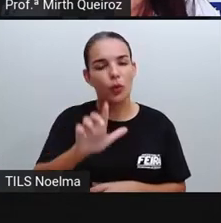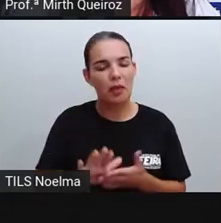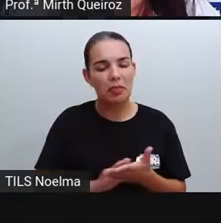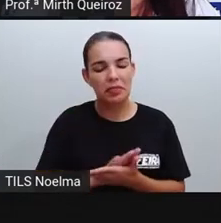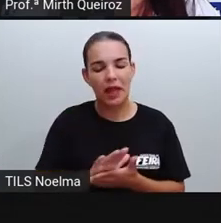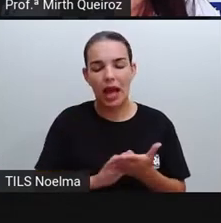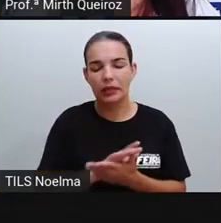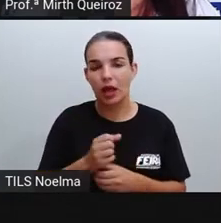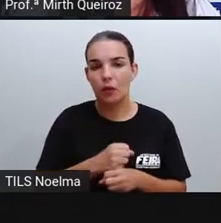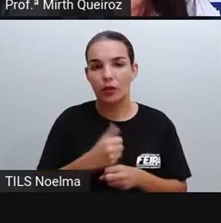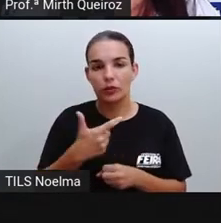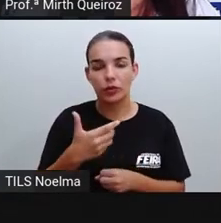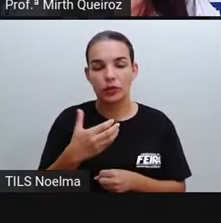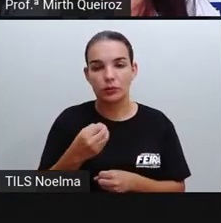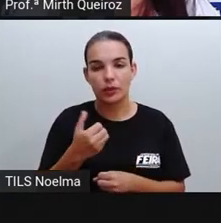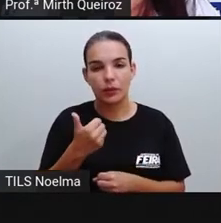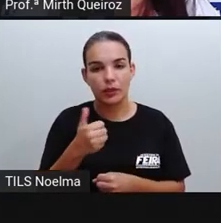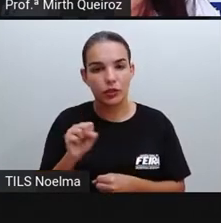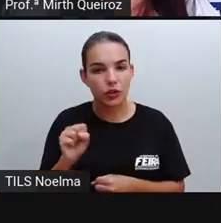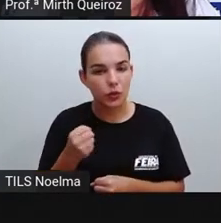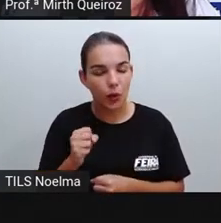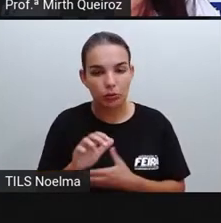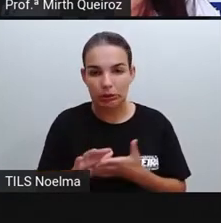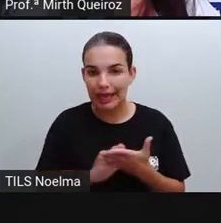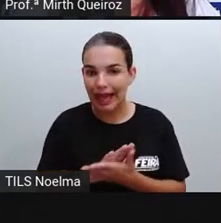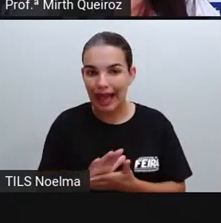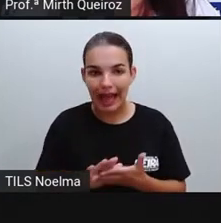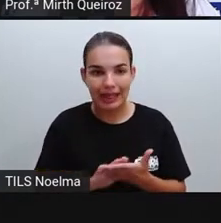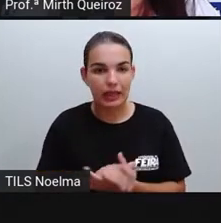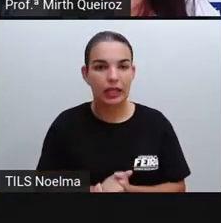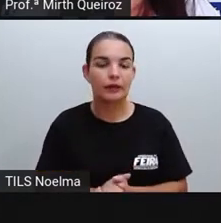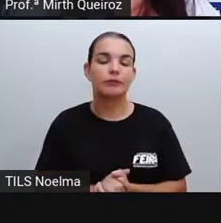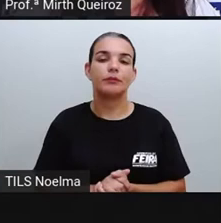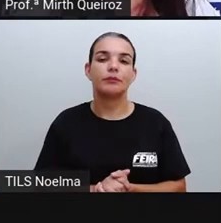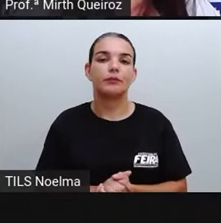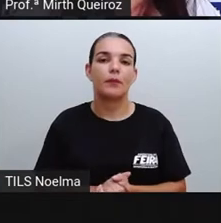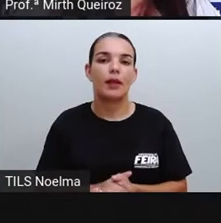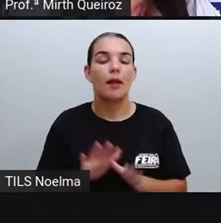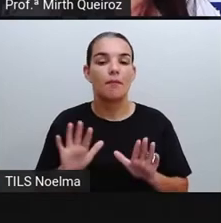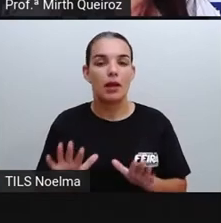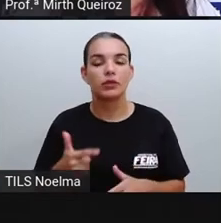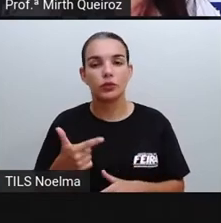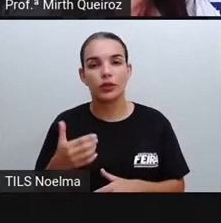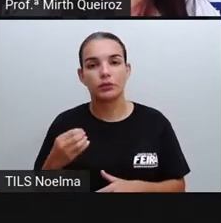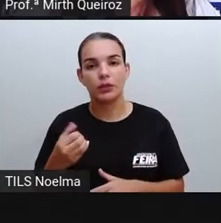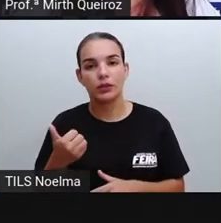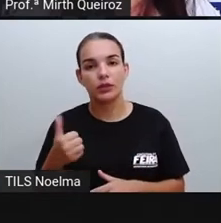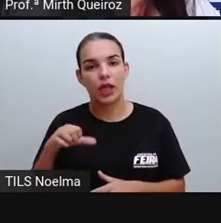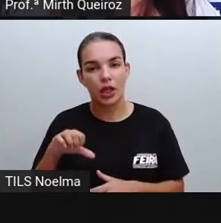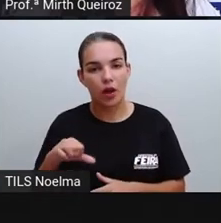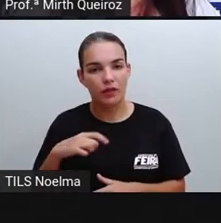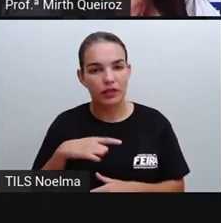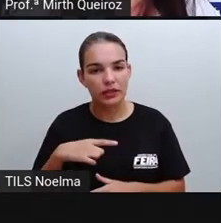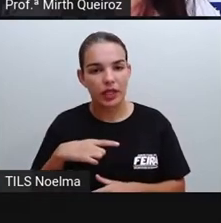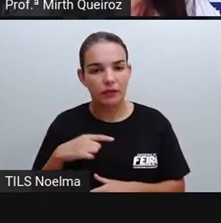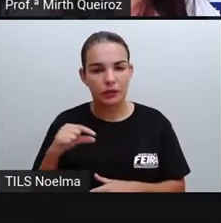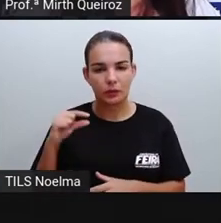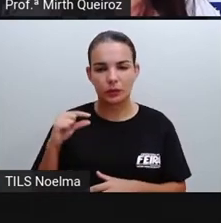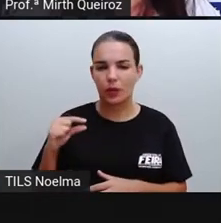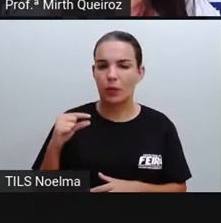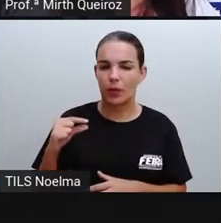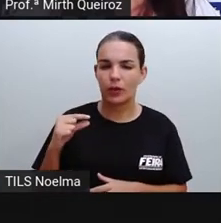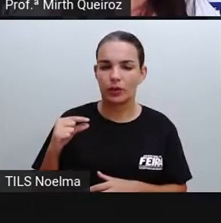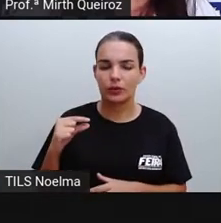aqui neste caso de dengue em 2018 registrados. E em 2019 já